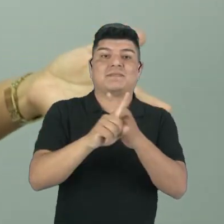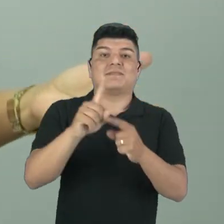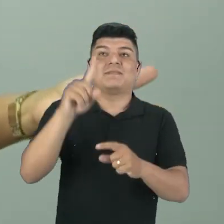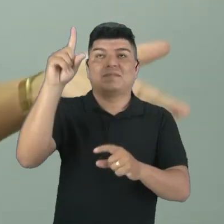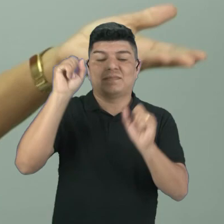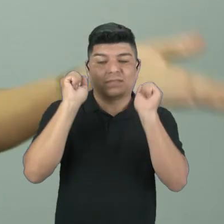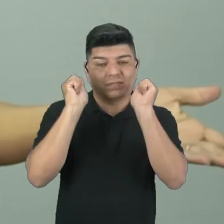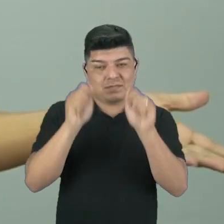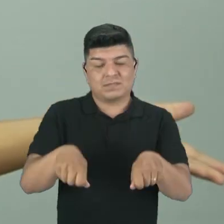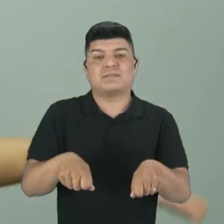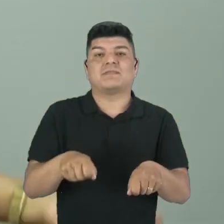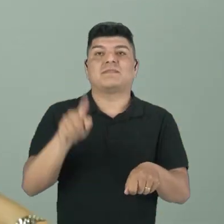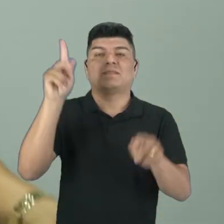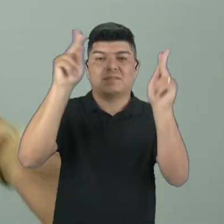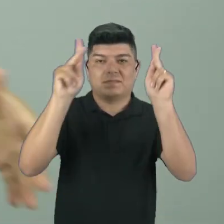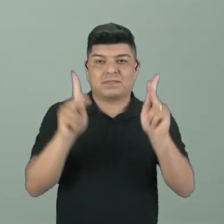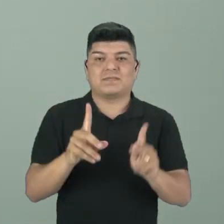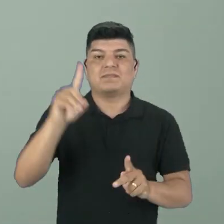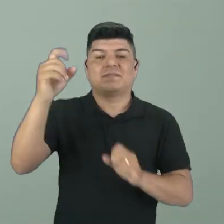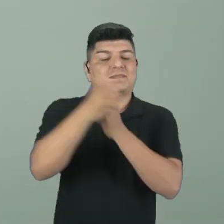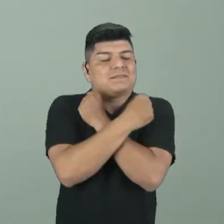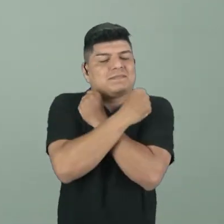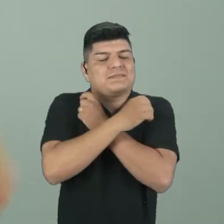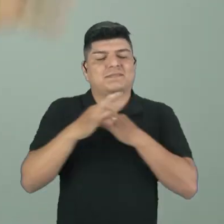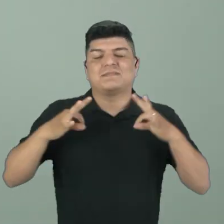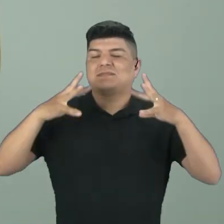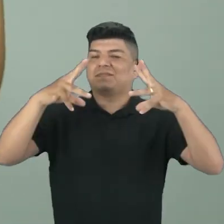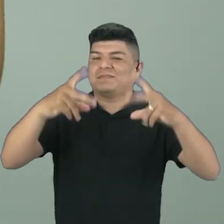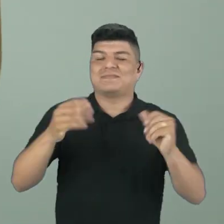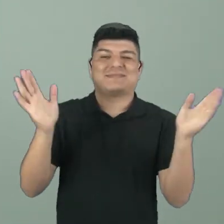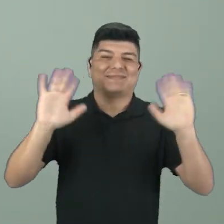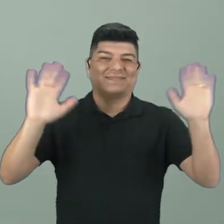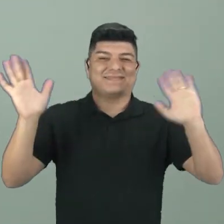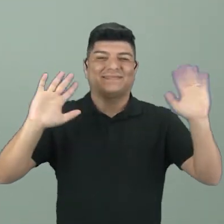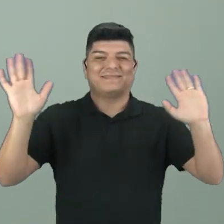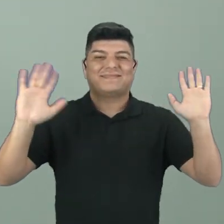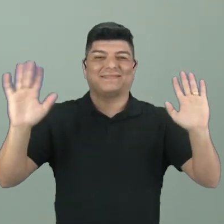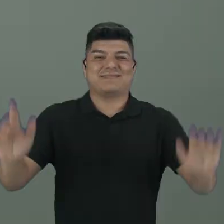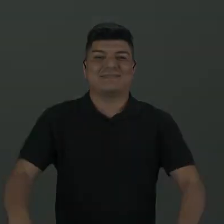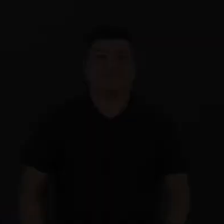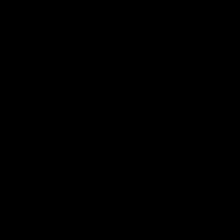se Deus permitir. Fica na par de Deus. Um forte abraço a todos e tchau, tchau!